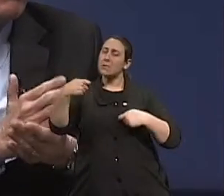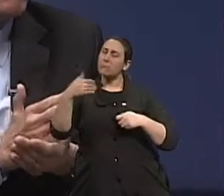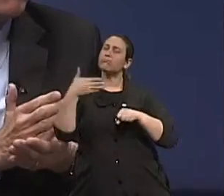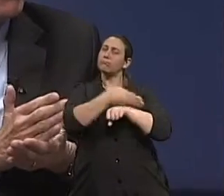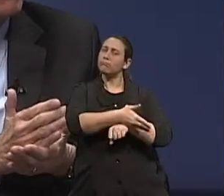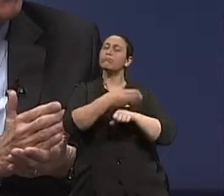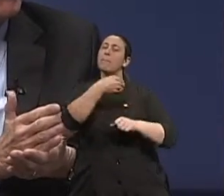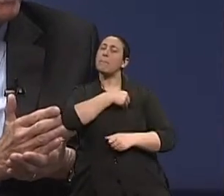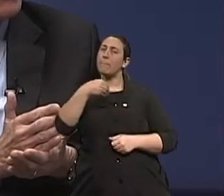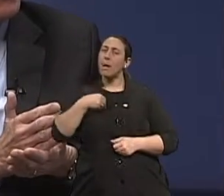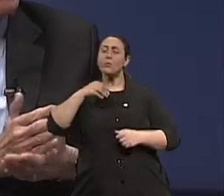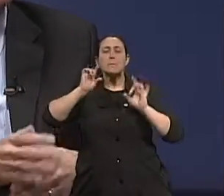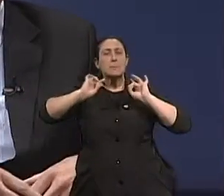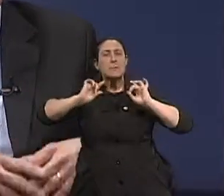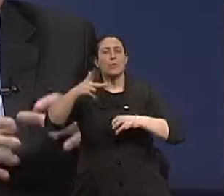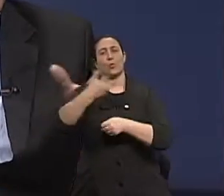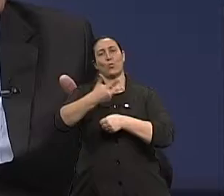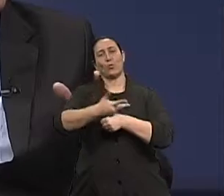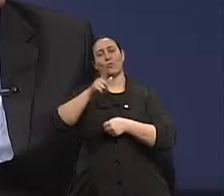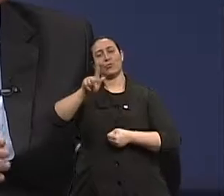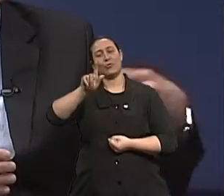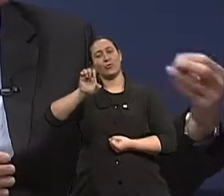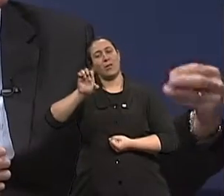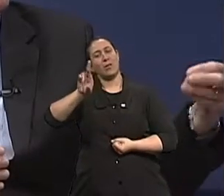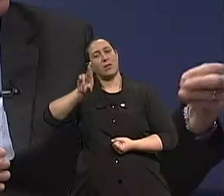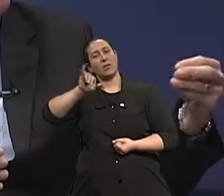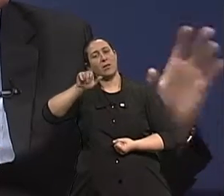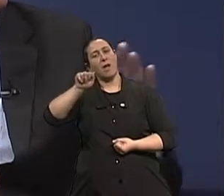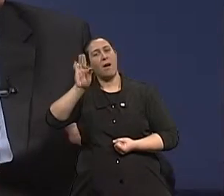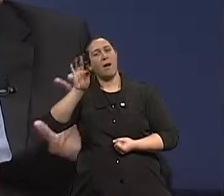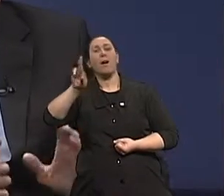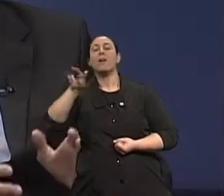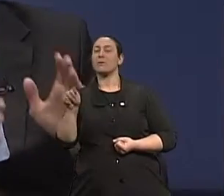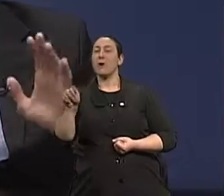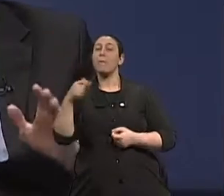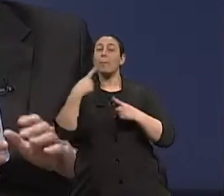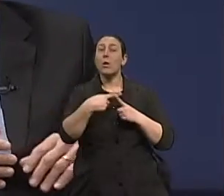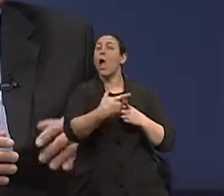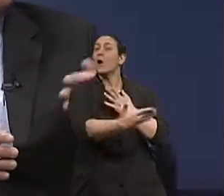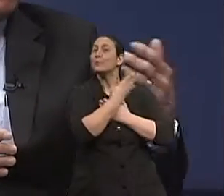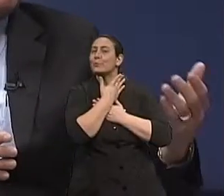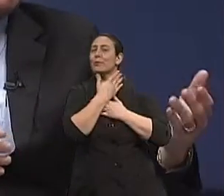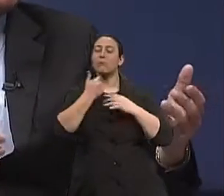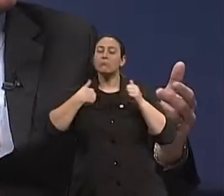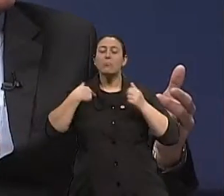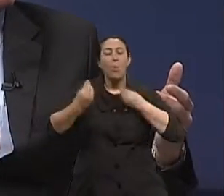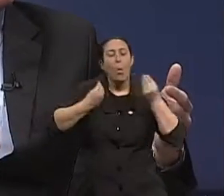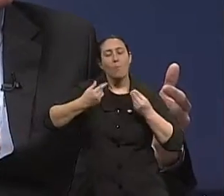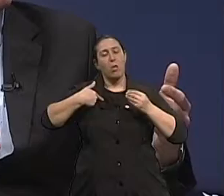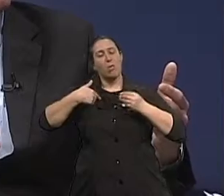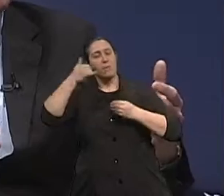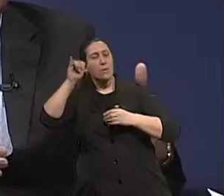ou um profissional da área médica para fazer uma avaliação e receber orientações de um bom envelhecer. E determinados